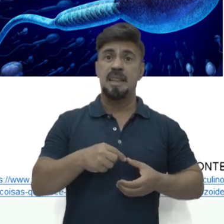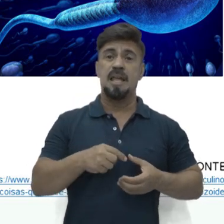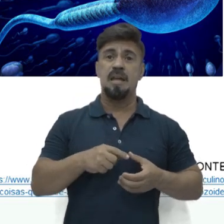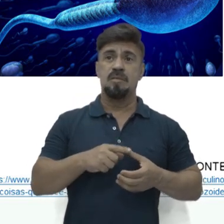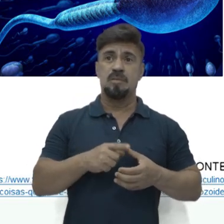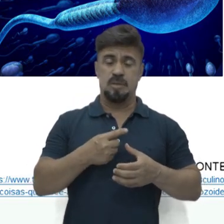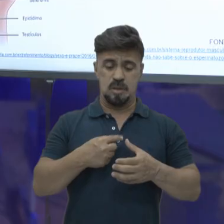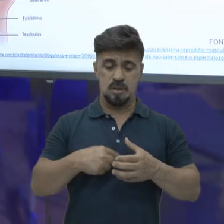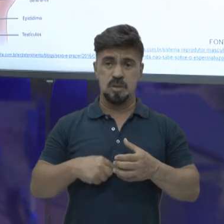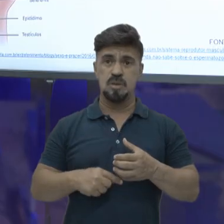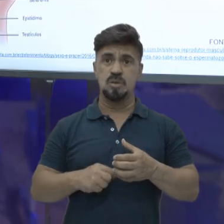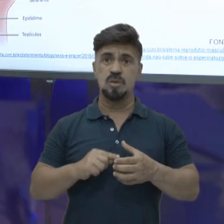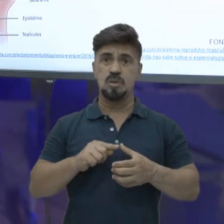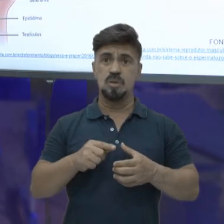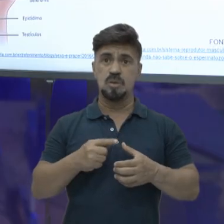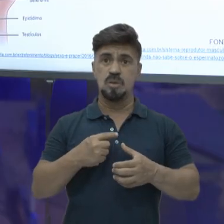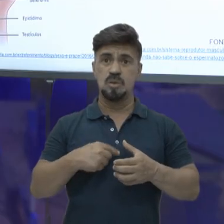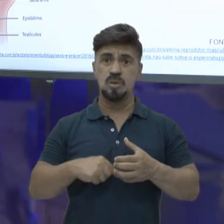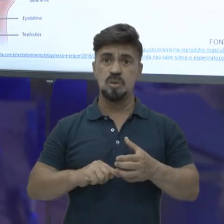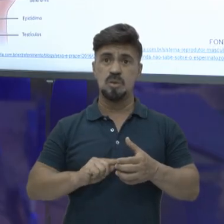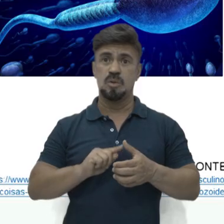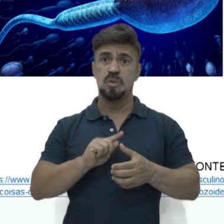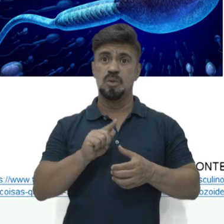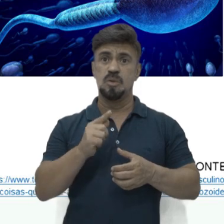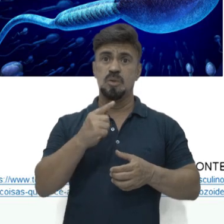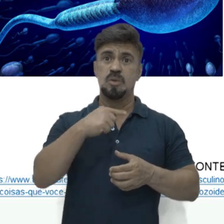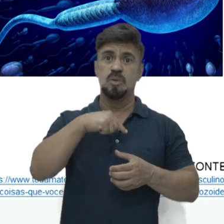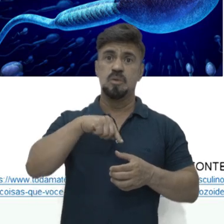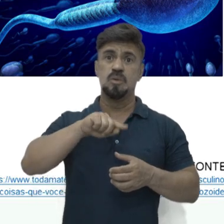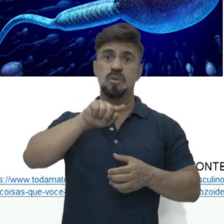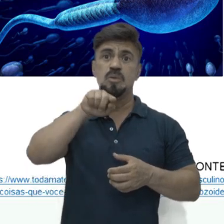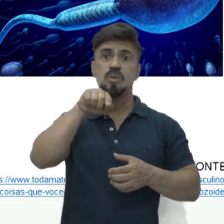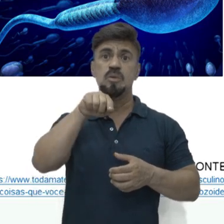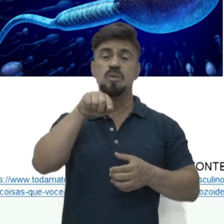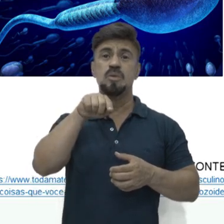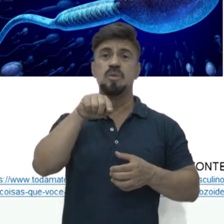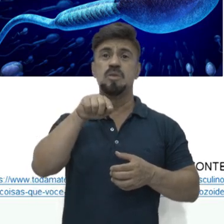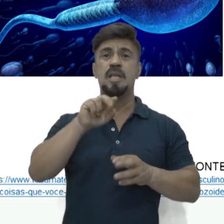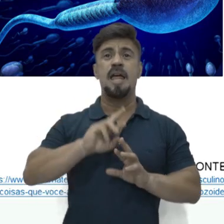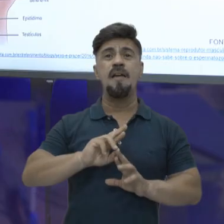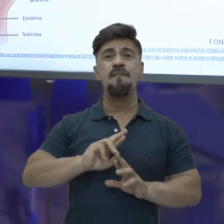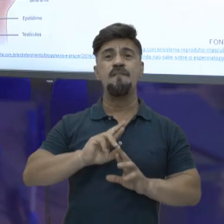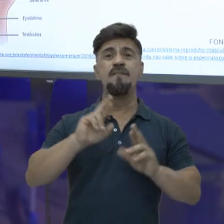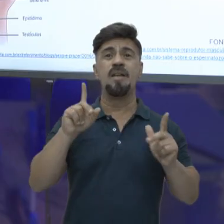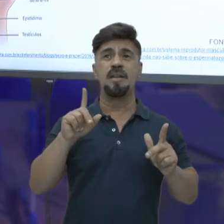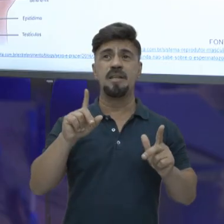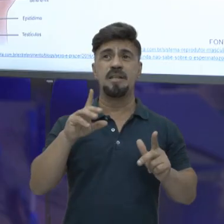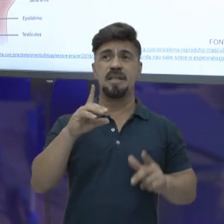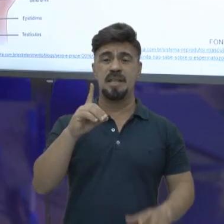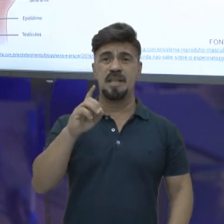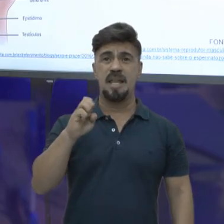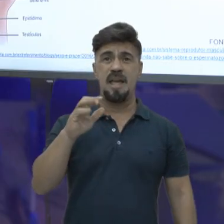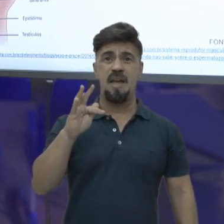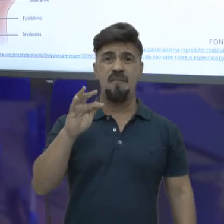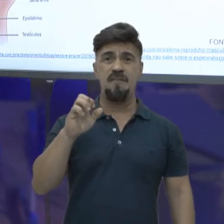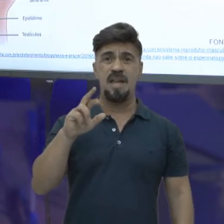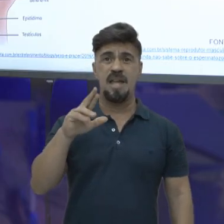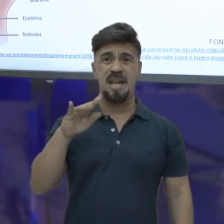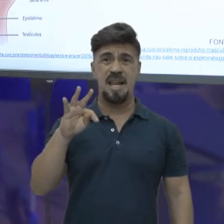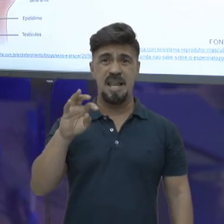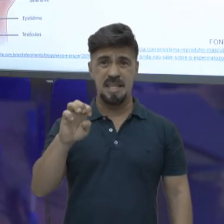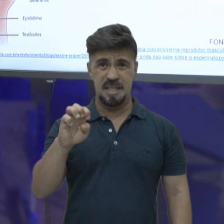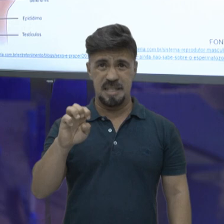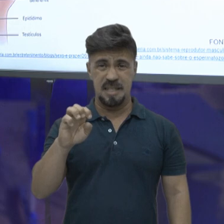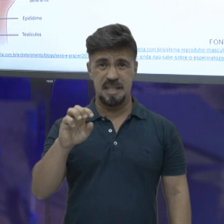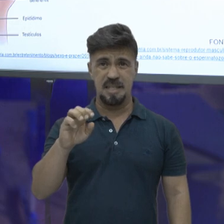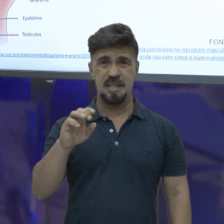pelo epidídimo e siga por esse canal aqui que é o canal deferente. O canal é deferente, não é diferente